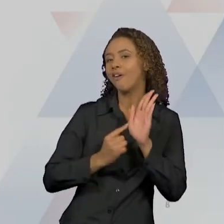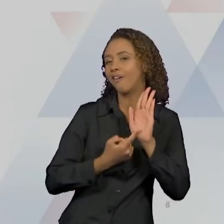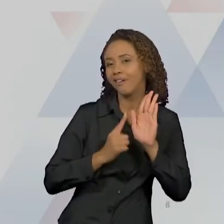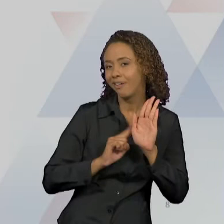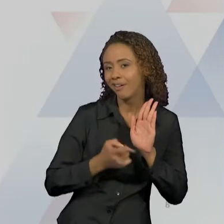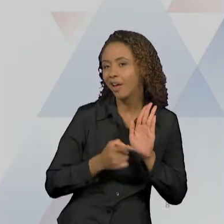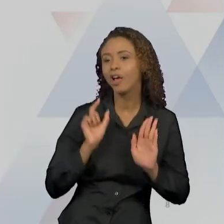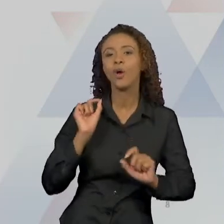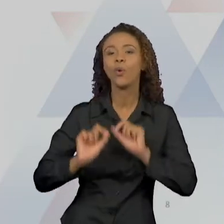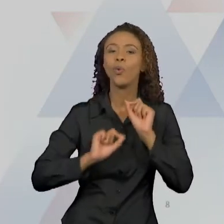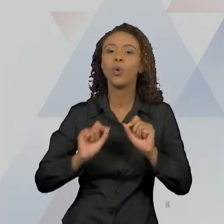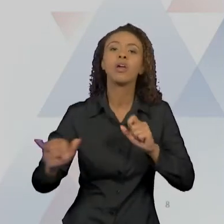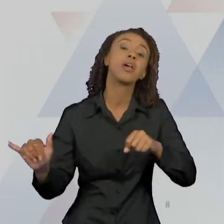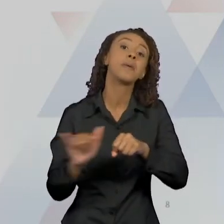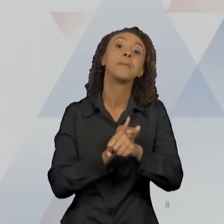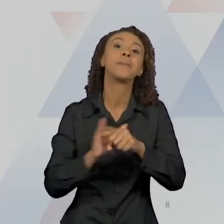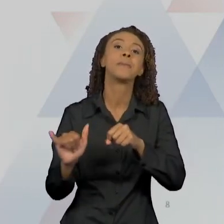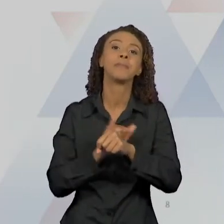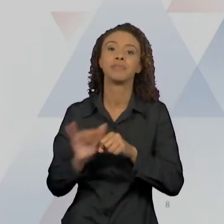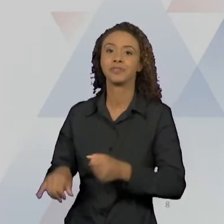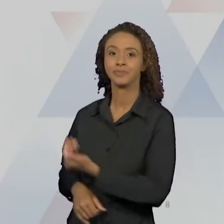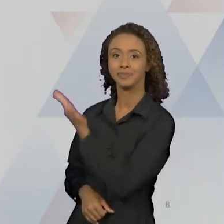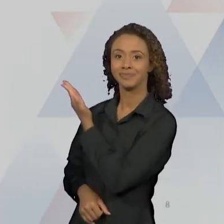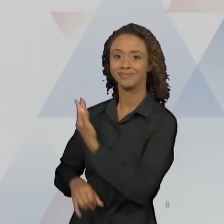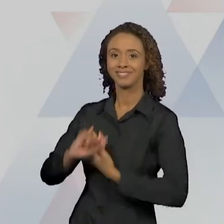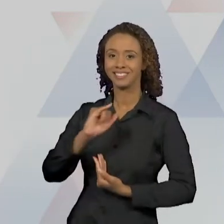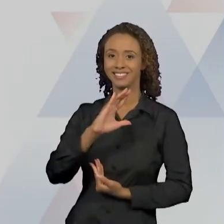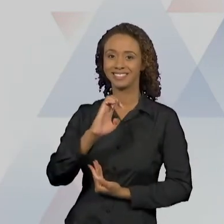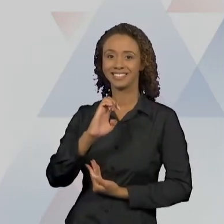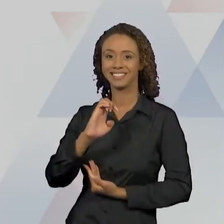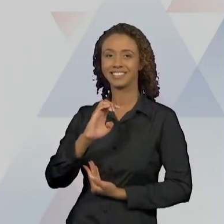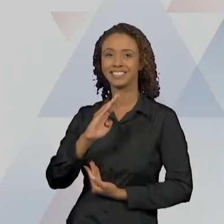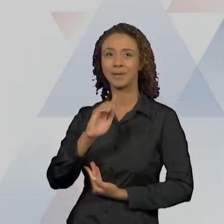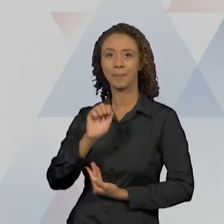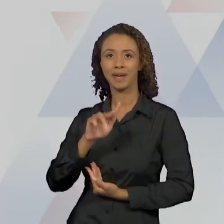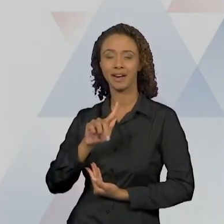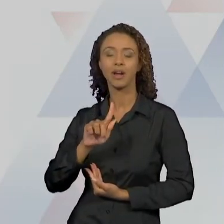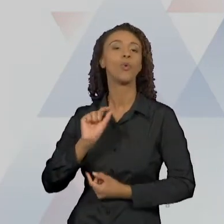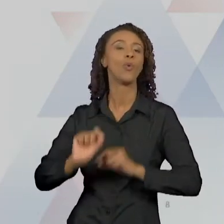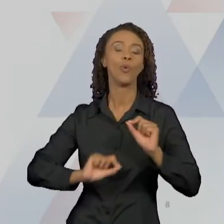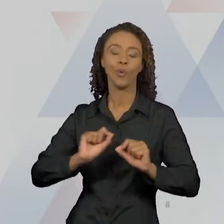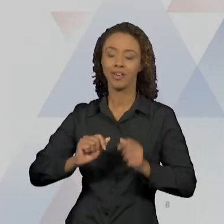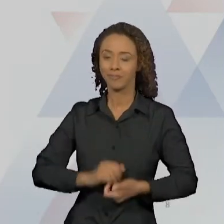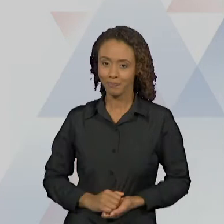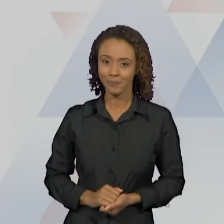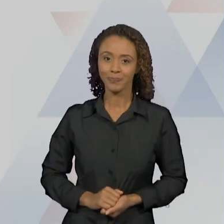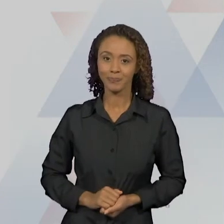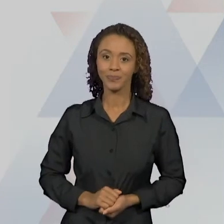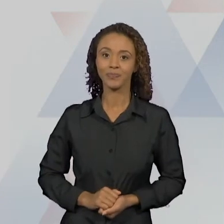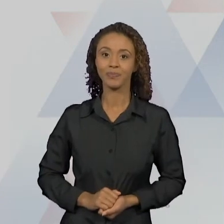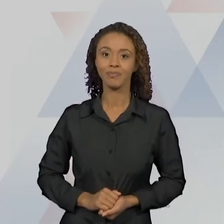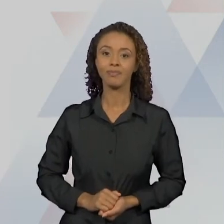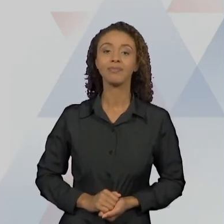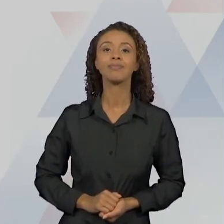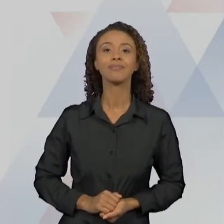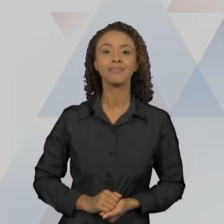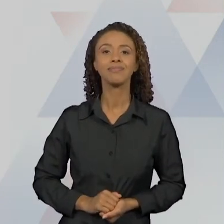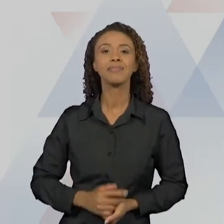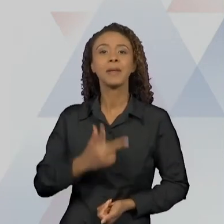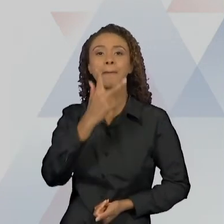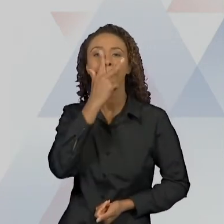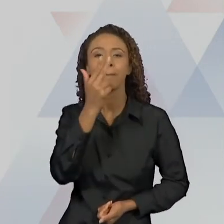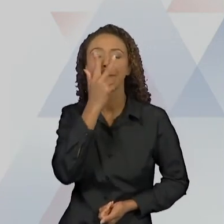ideia do método iceberg. Então vejam a ideia exatamente de um funcionamento